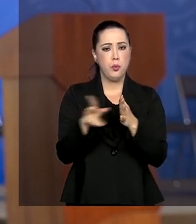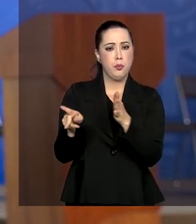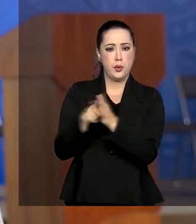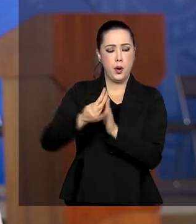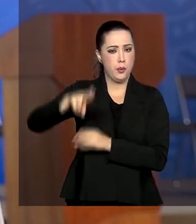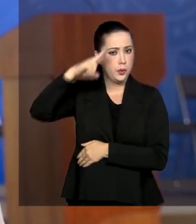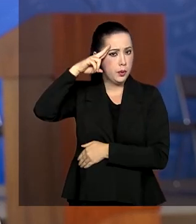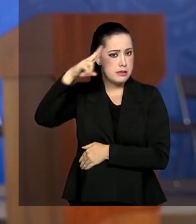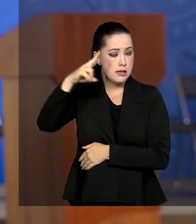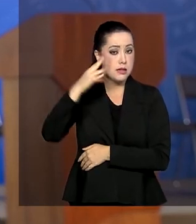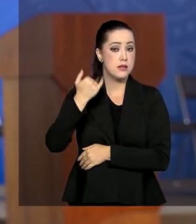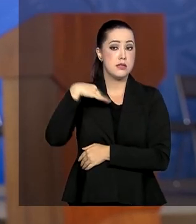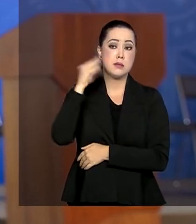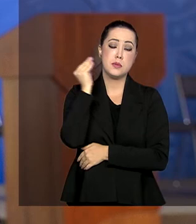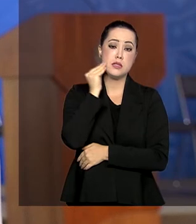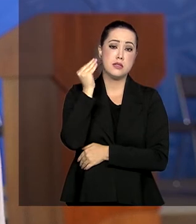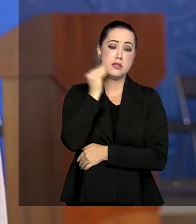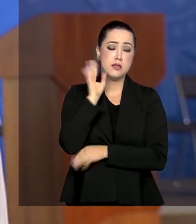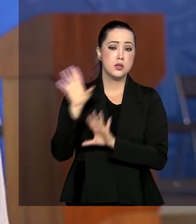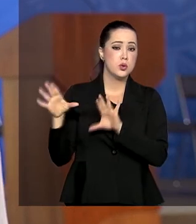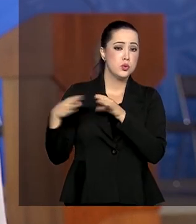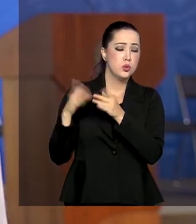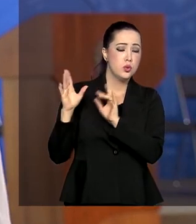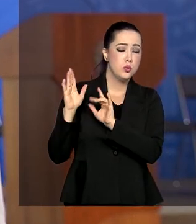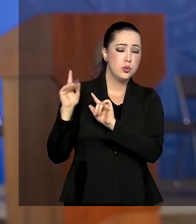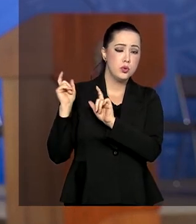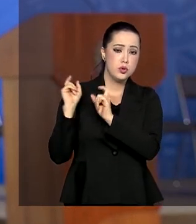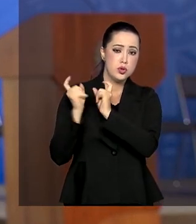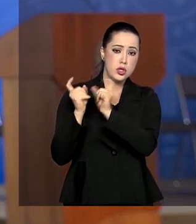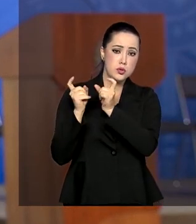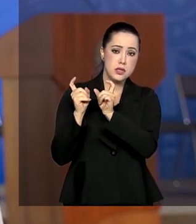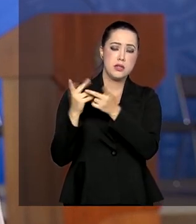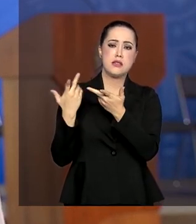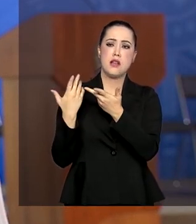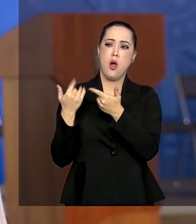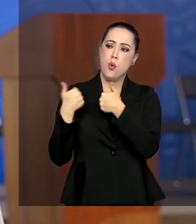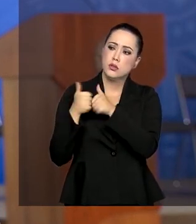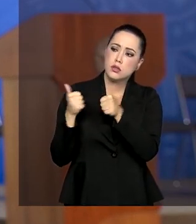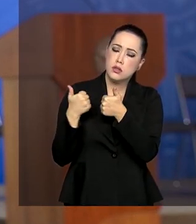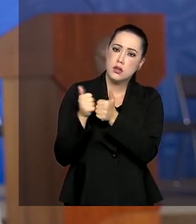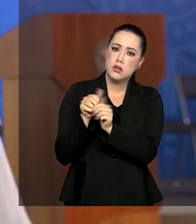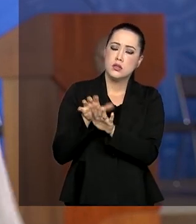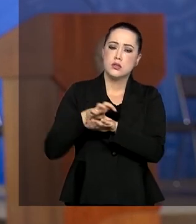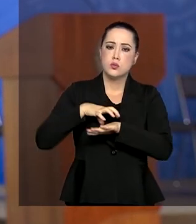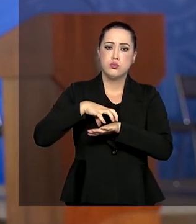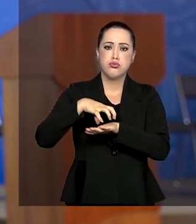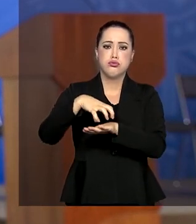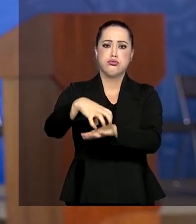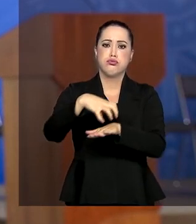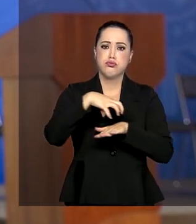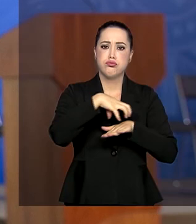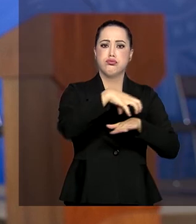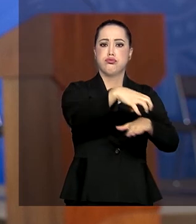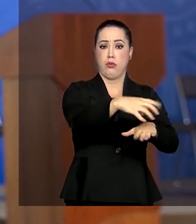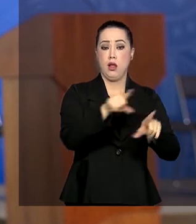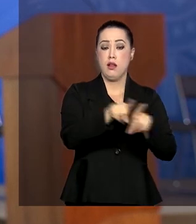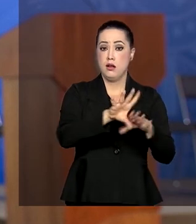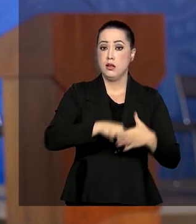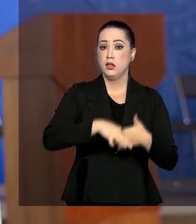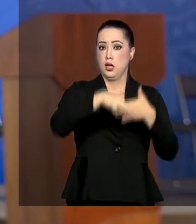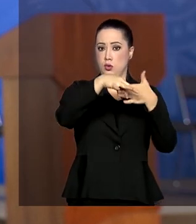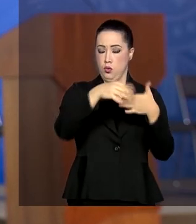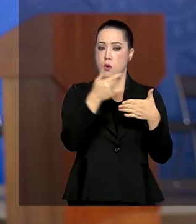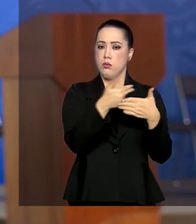experiência mais ampla nas áreas de administração e logística, inclusive comandou as forças do Exército